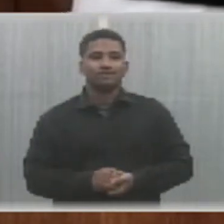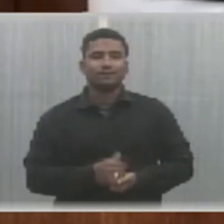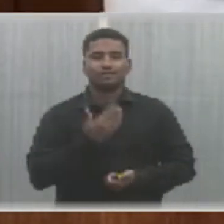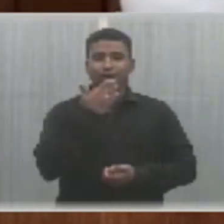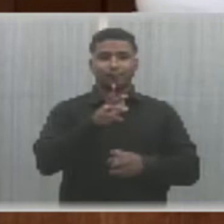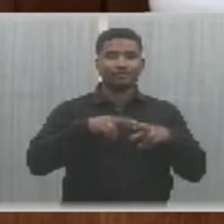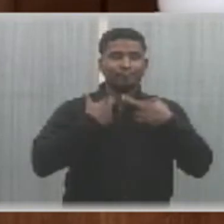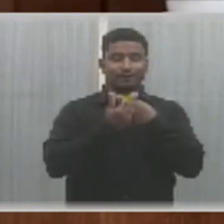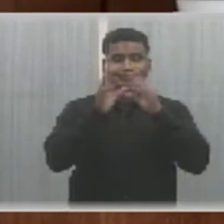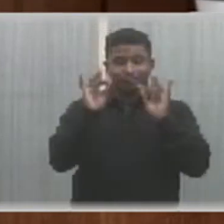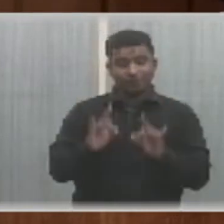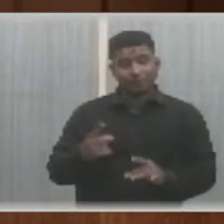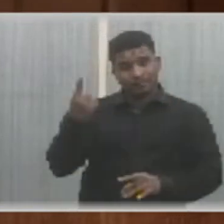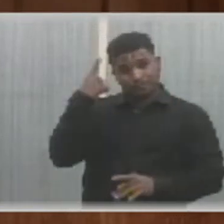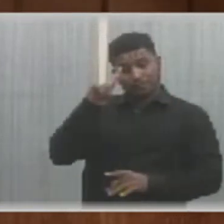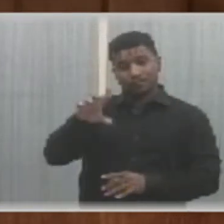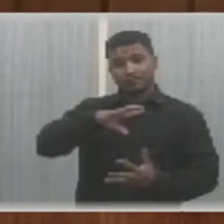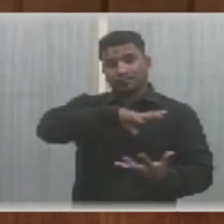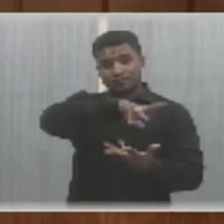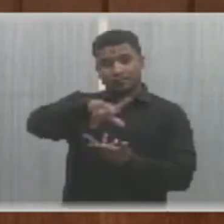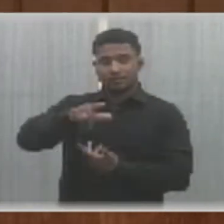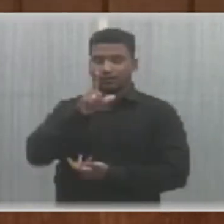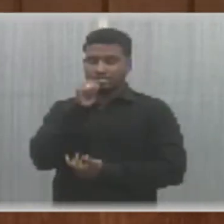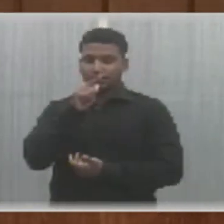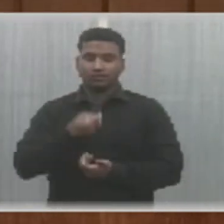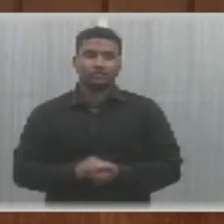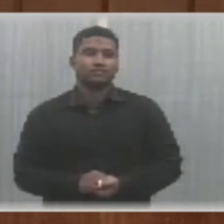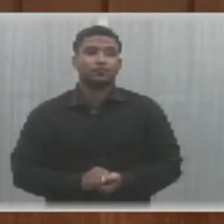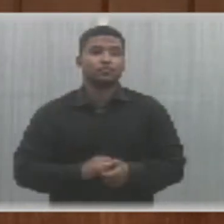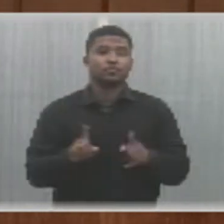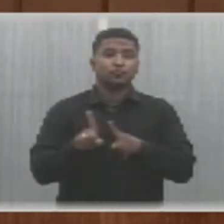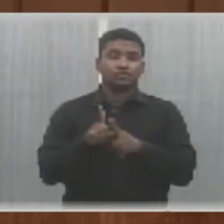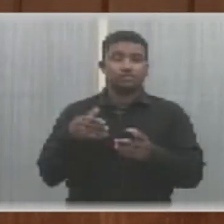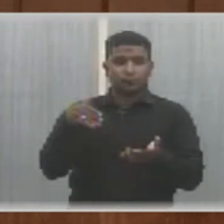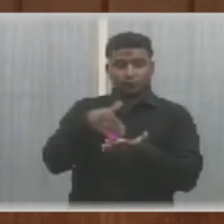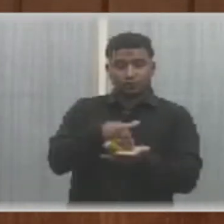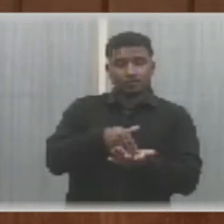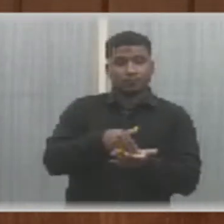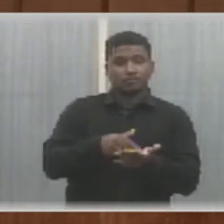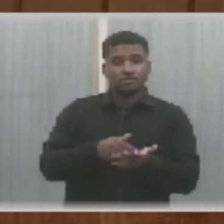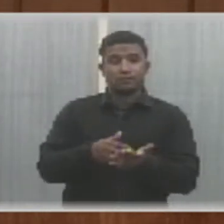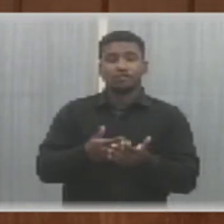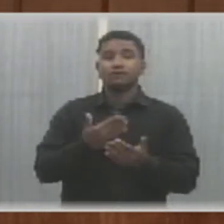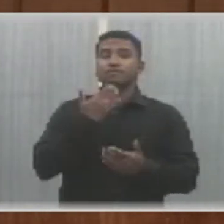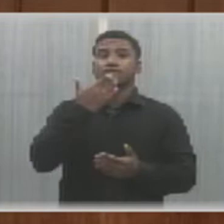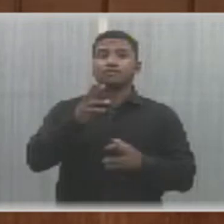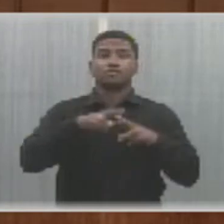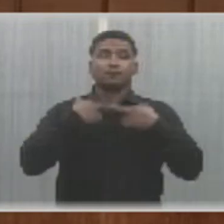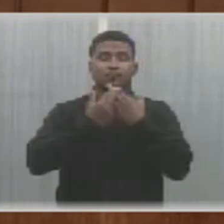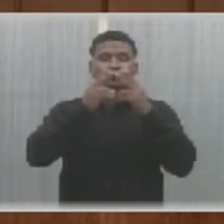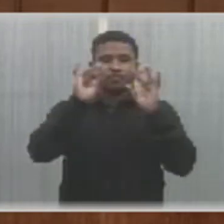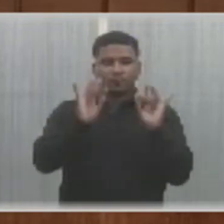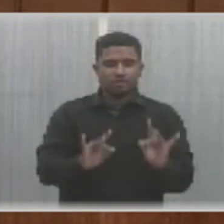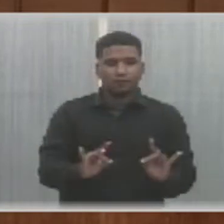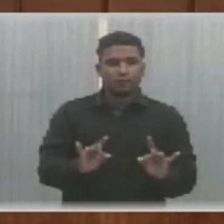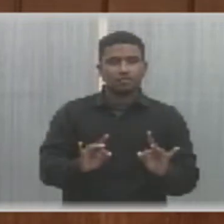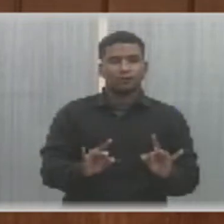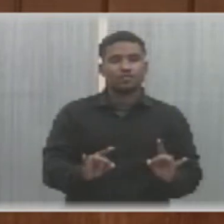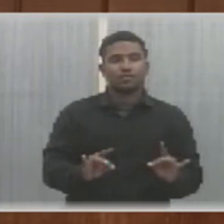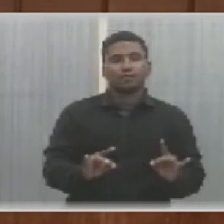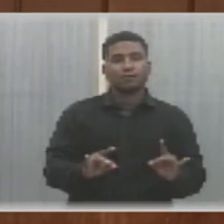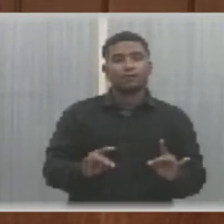realização de sessão solene em homenagem ao Dia Mundial da Água. E, por último, realização de sessão solene em